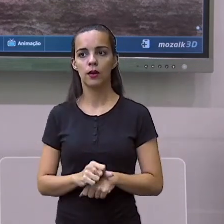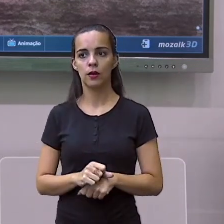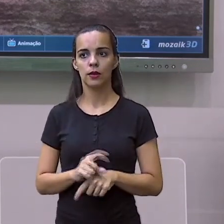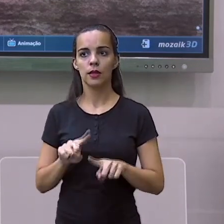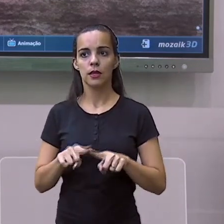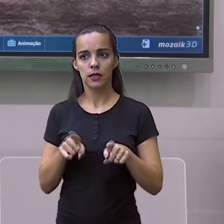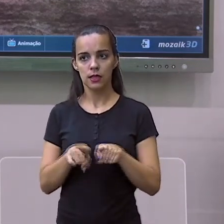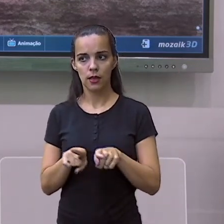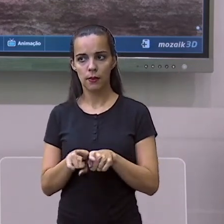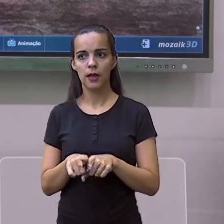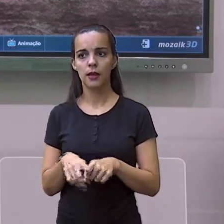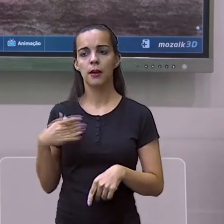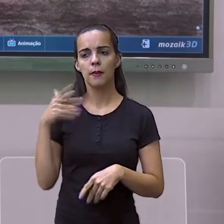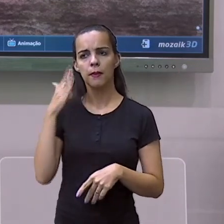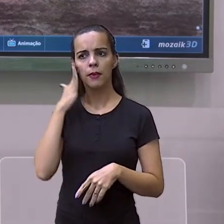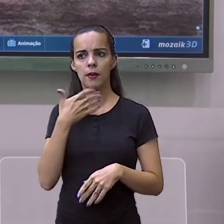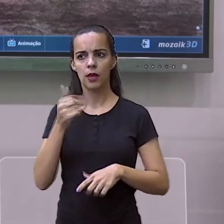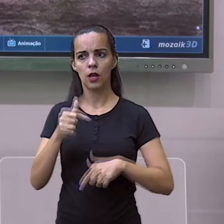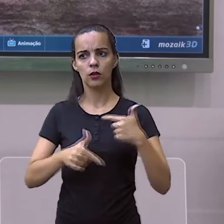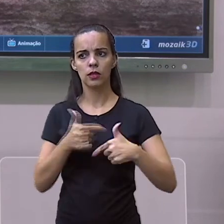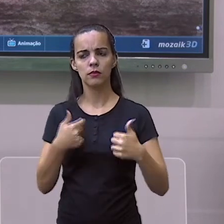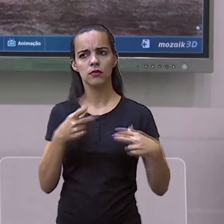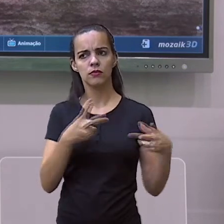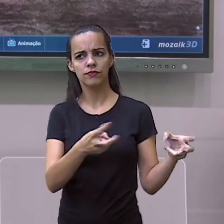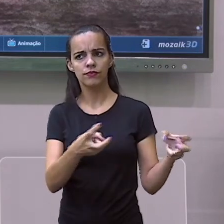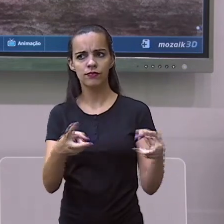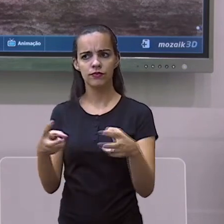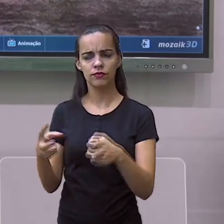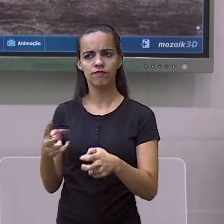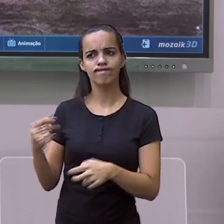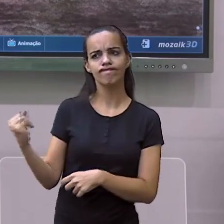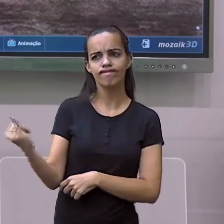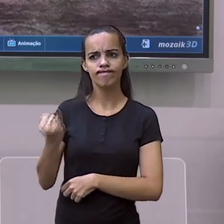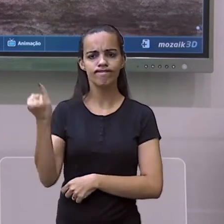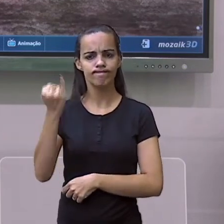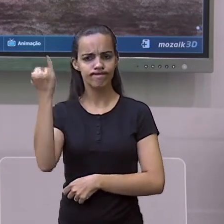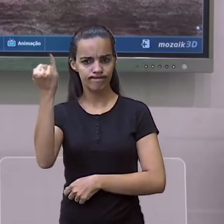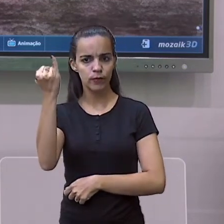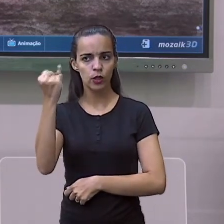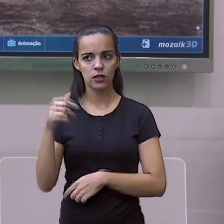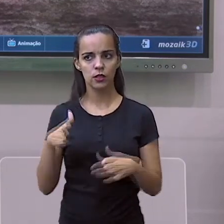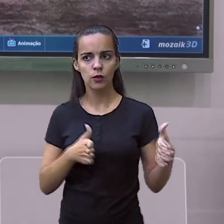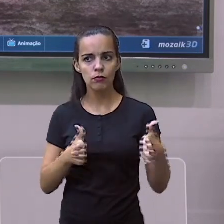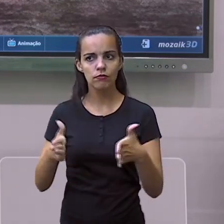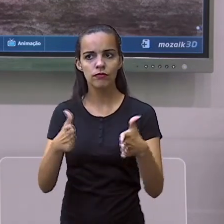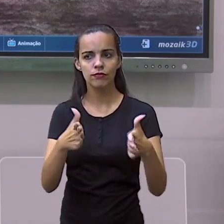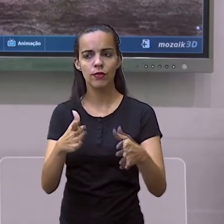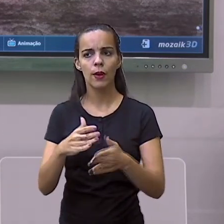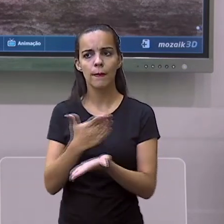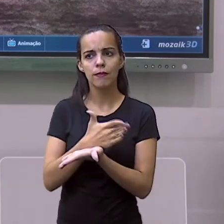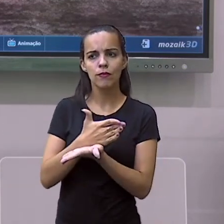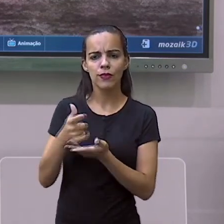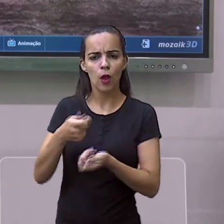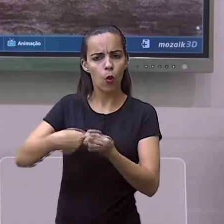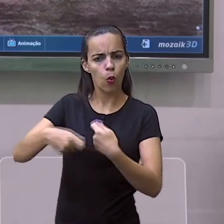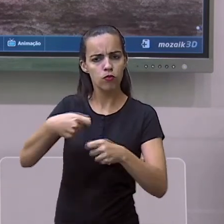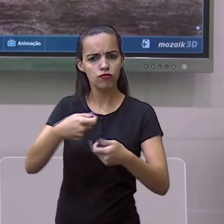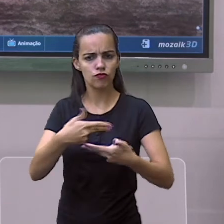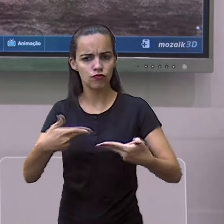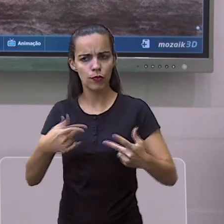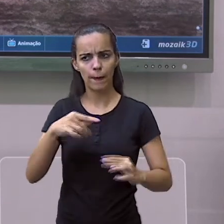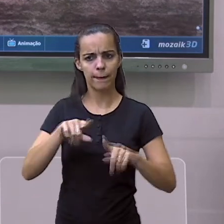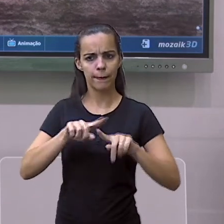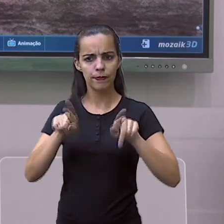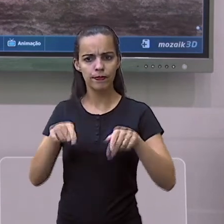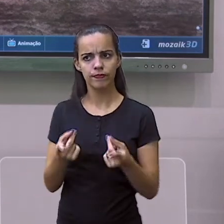Nicarágua. E aí, a gente percebe a importância desse canal para o comércio, para o cenário